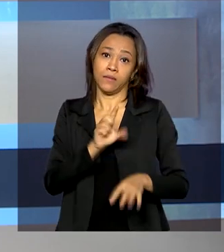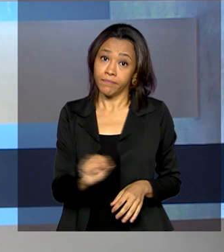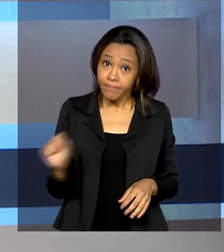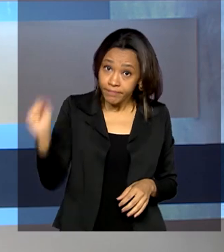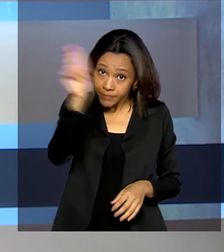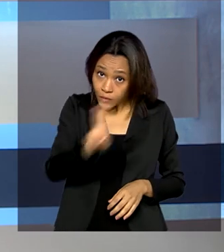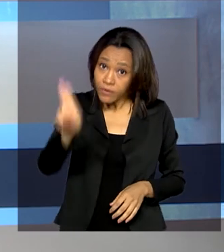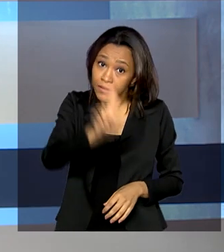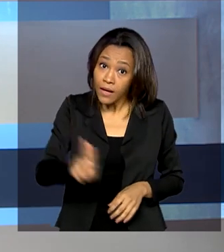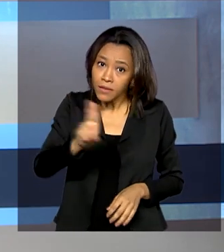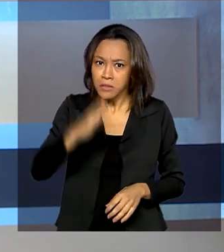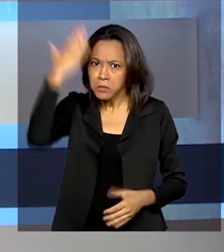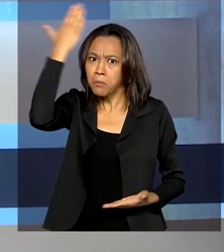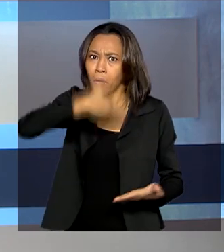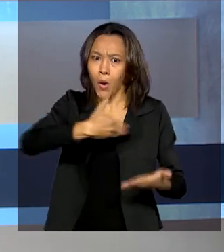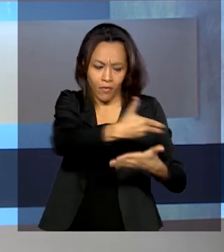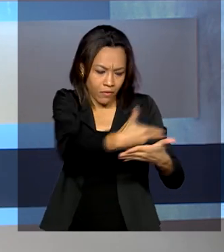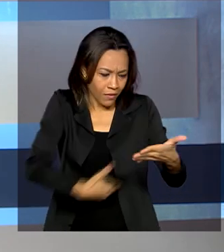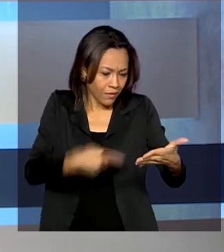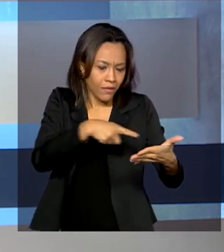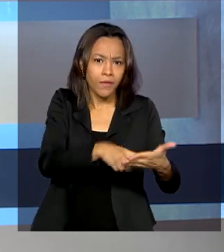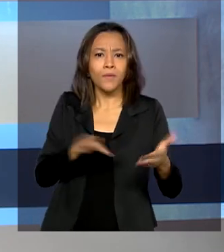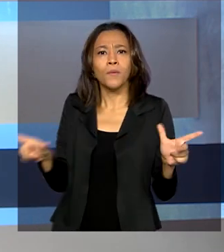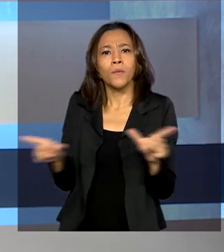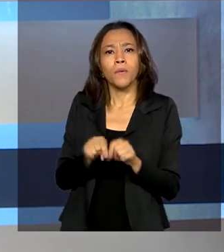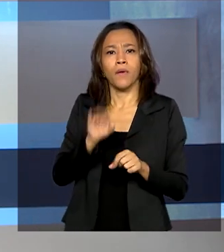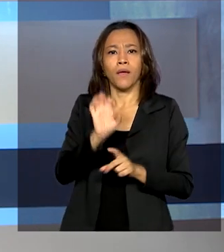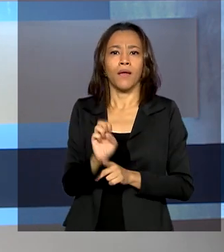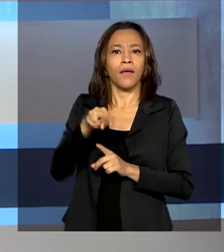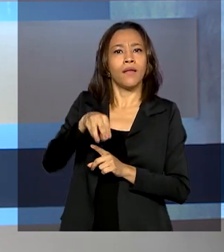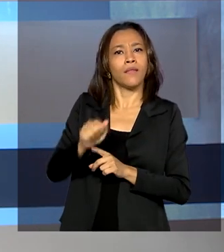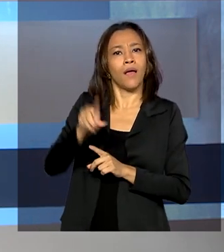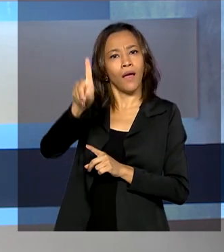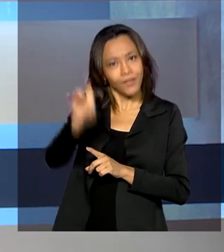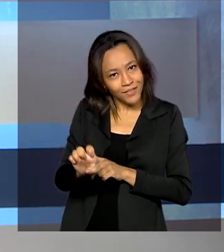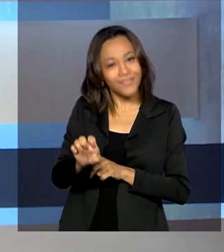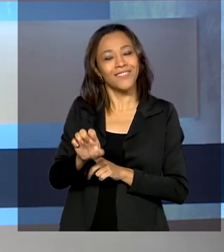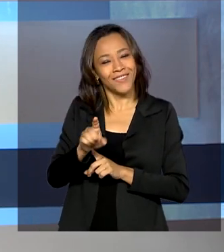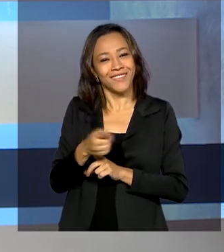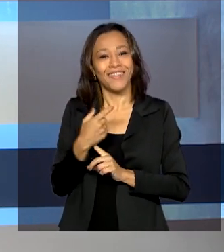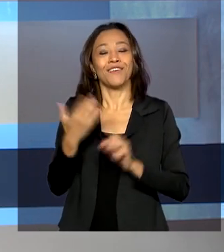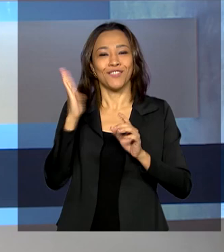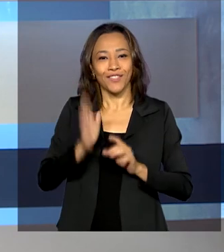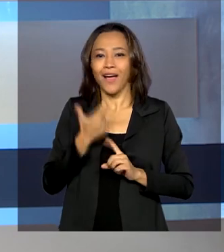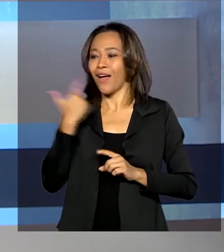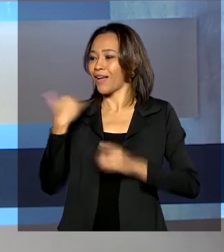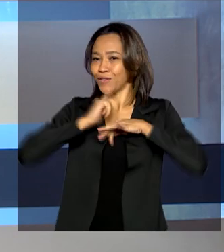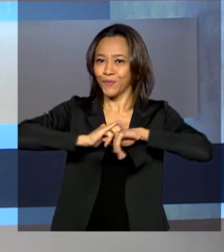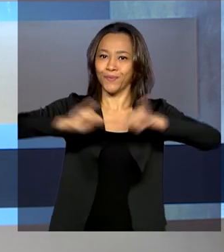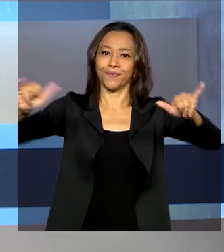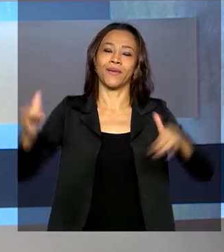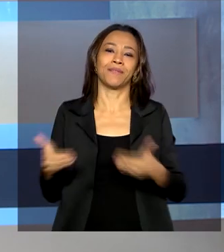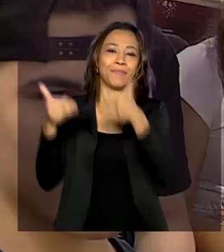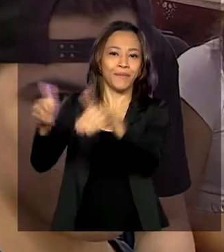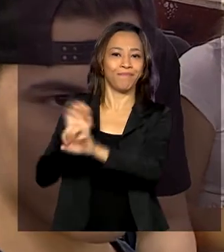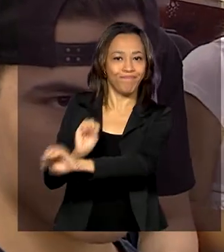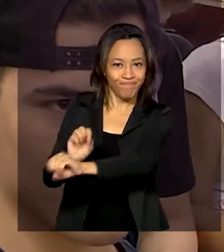A constatação está no ENAD, o Exame Nacional de Desempenho dos Estudantes, divulgado pelo Ministério da Educação.